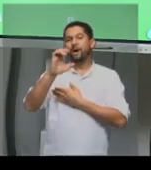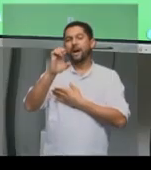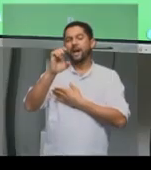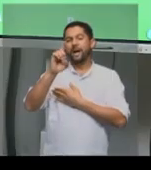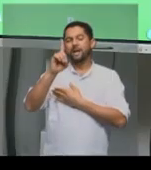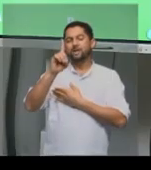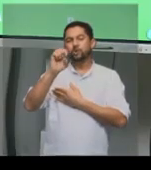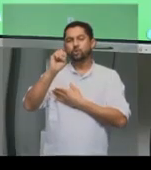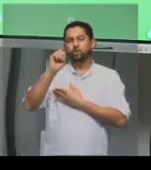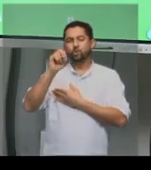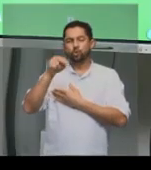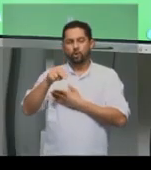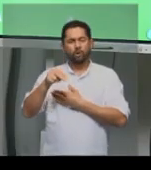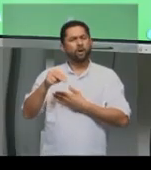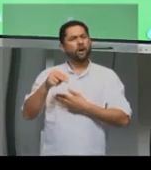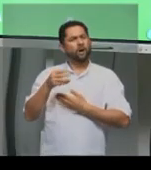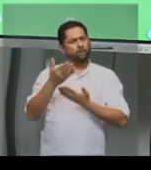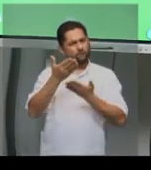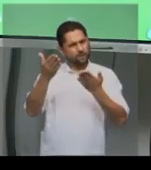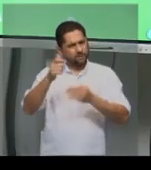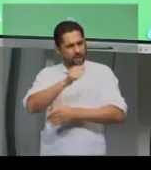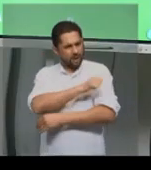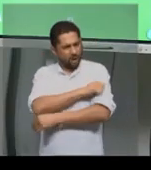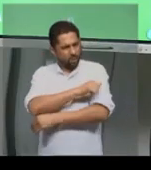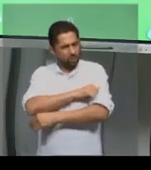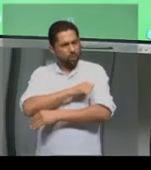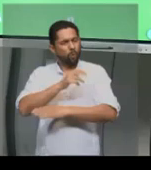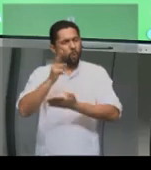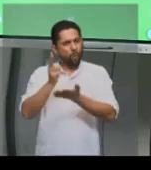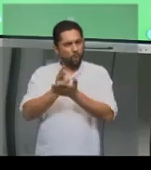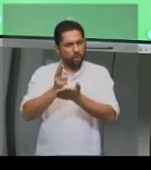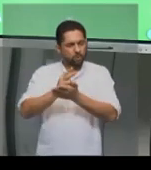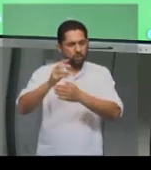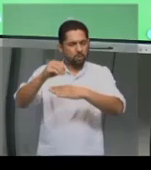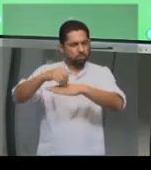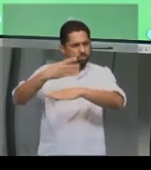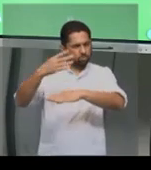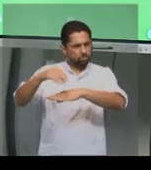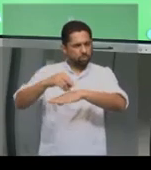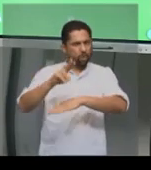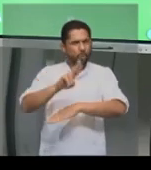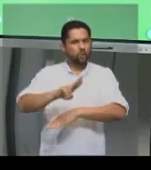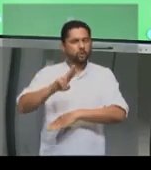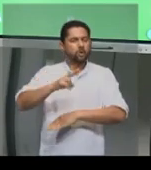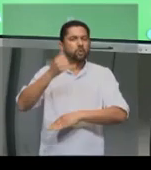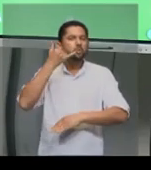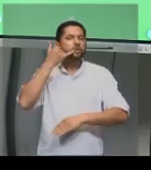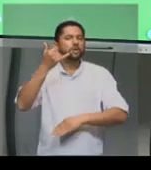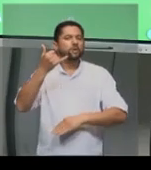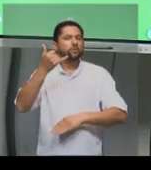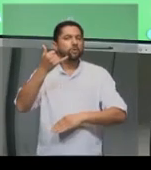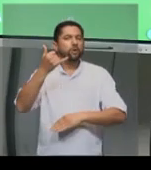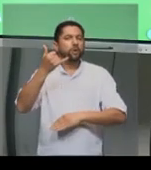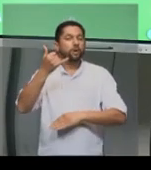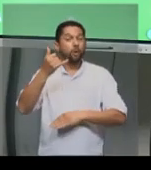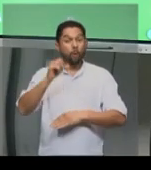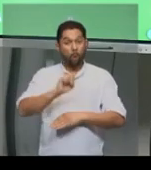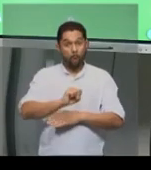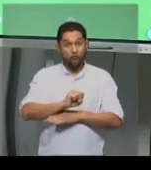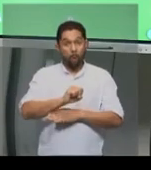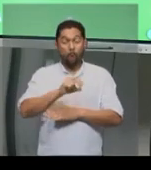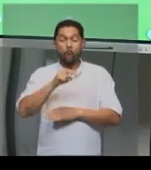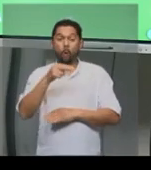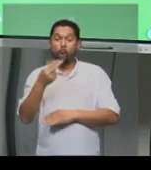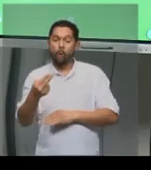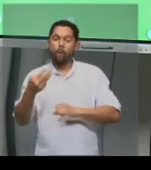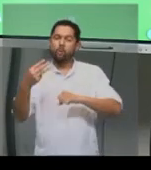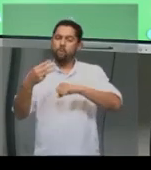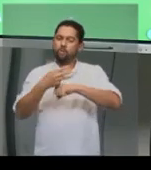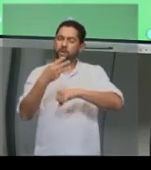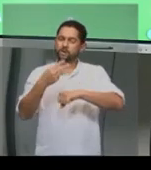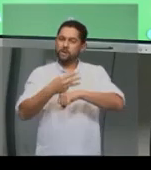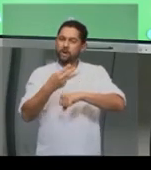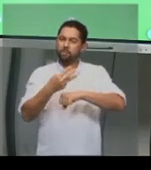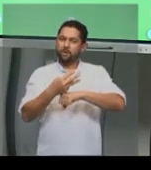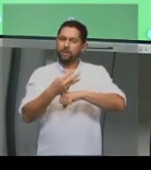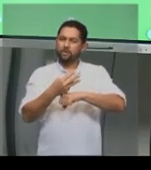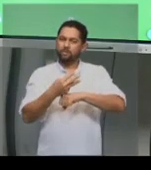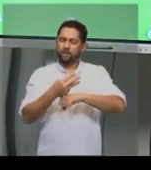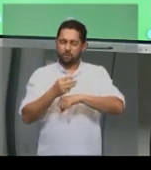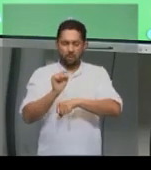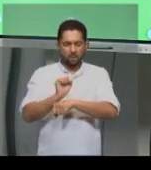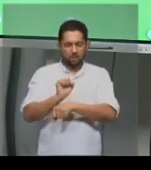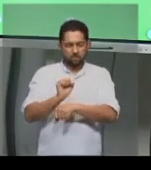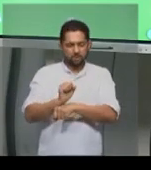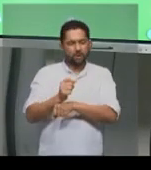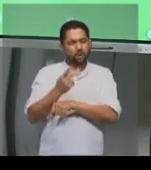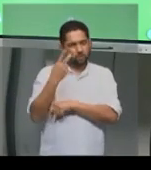estudante, continue mandando suas dúvidas no nosso telefone fixo ou enviando uma mensagem para o nosso WhatsApp. Estamos